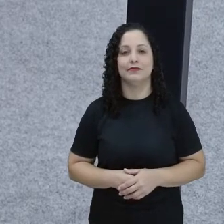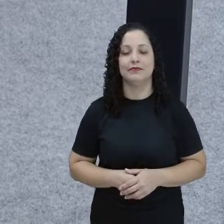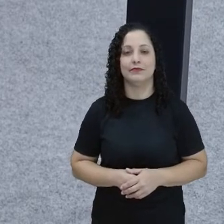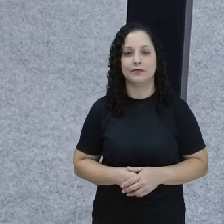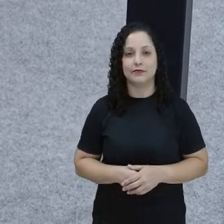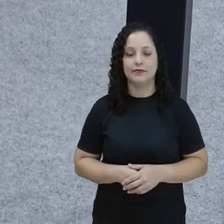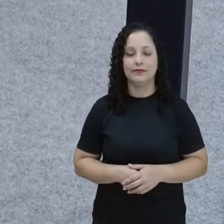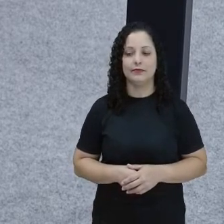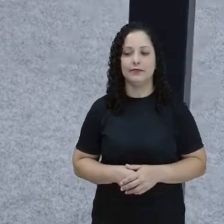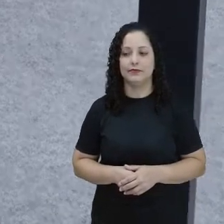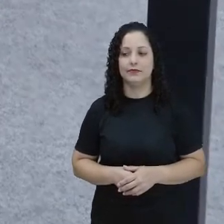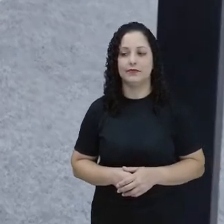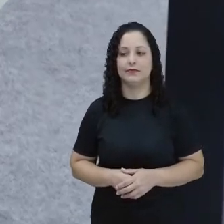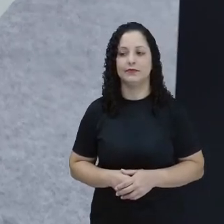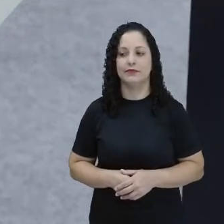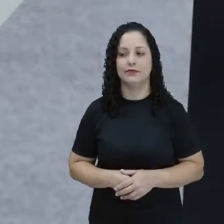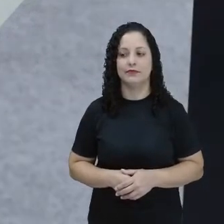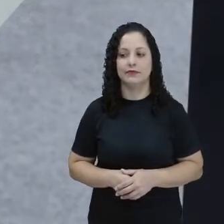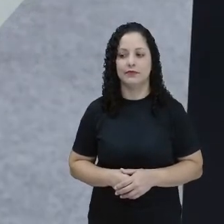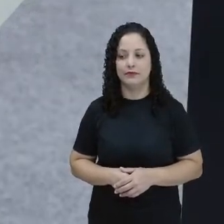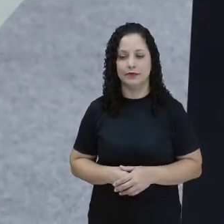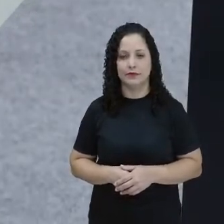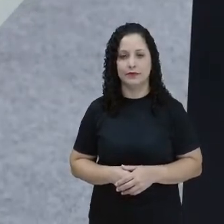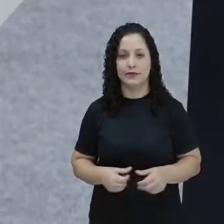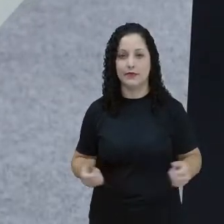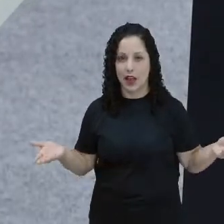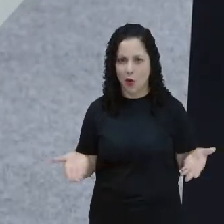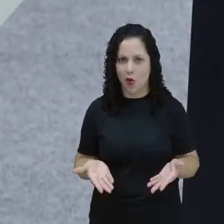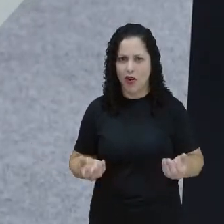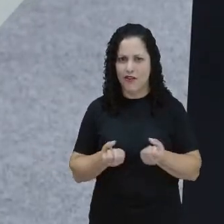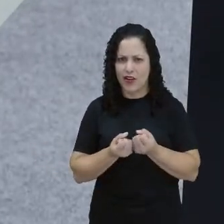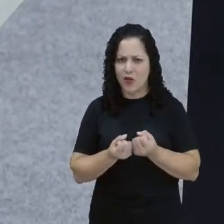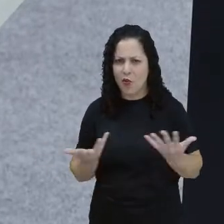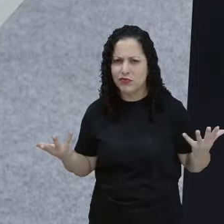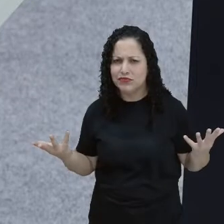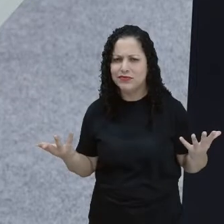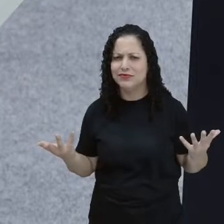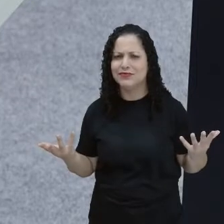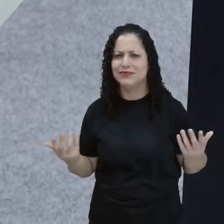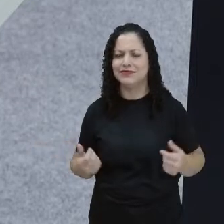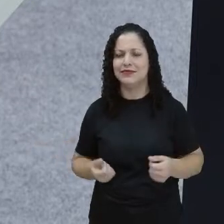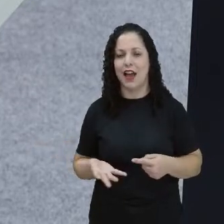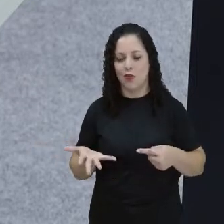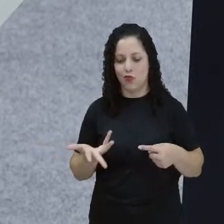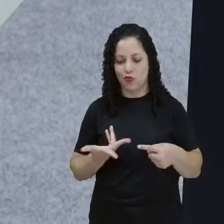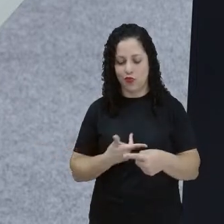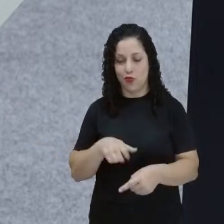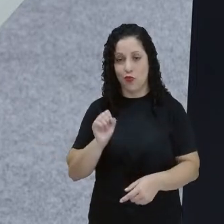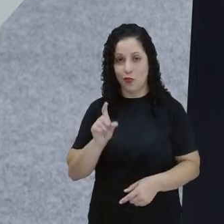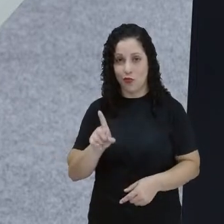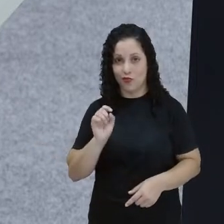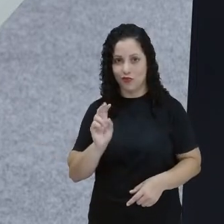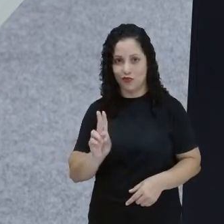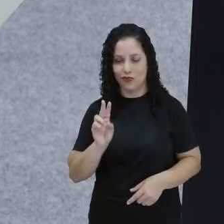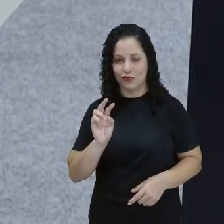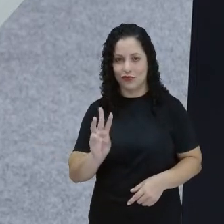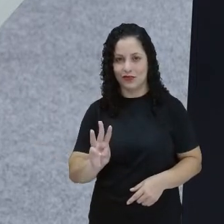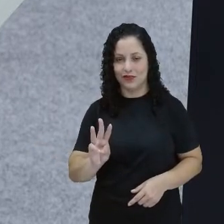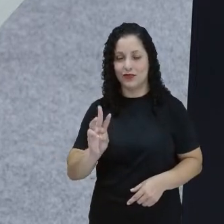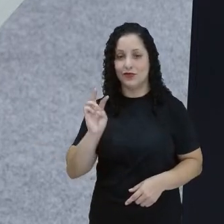colocando os números, né? Olha aqui, ó. Agora, vamos contar para ver quanto deu no total. Um, dois,